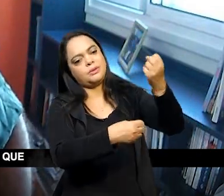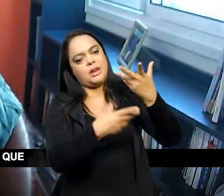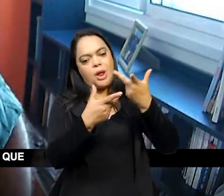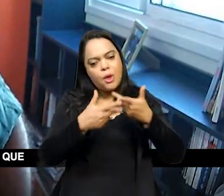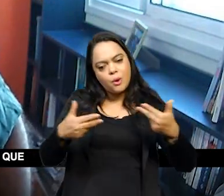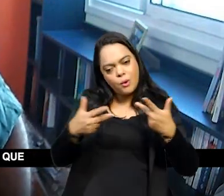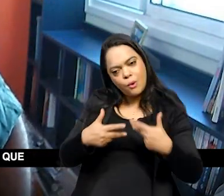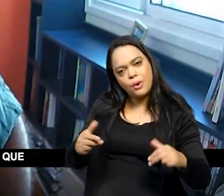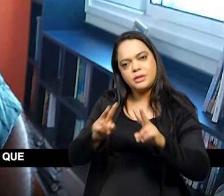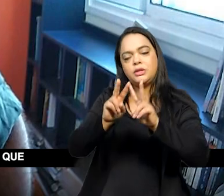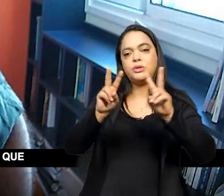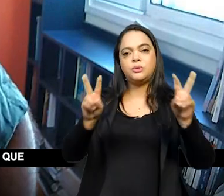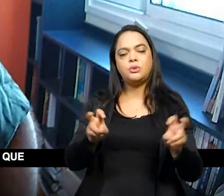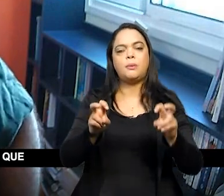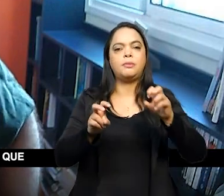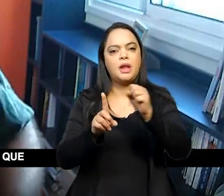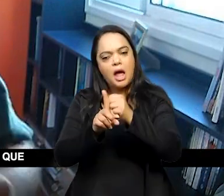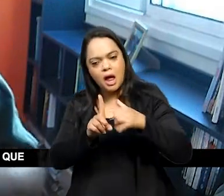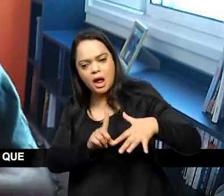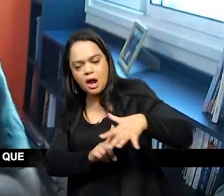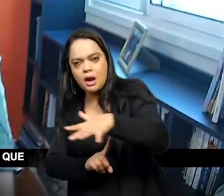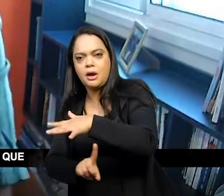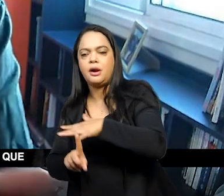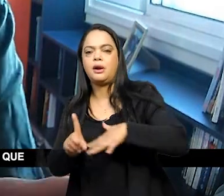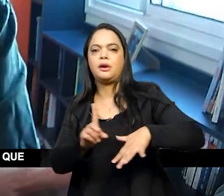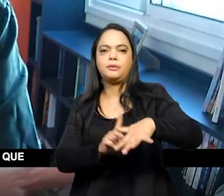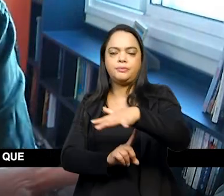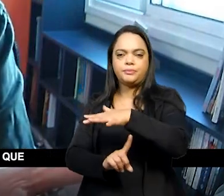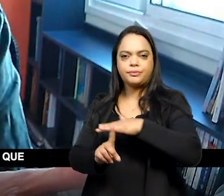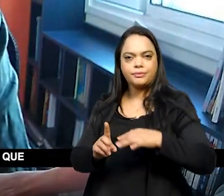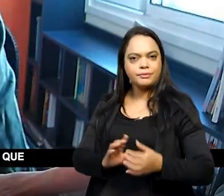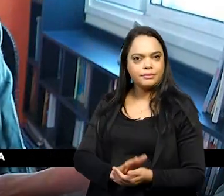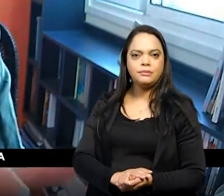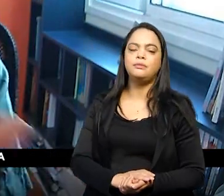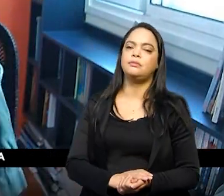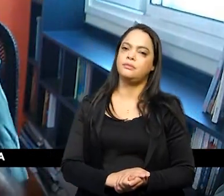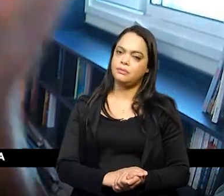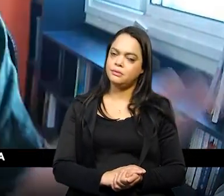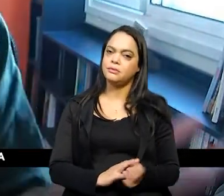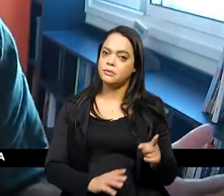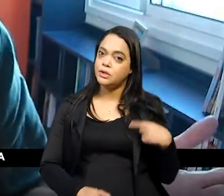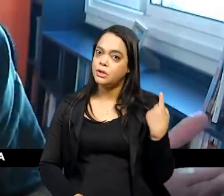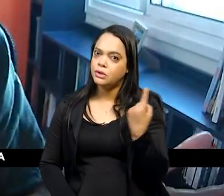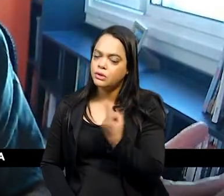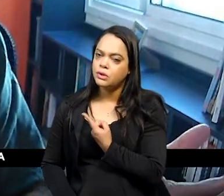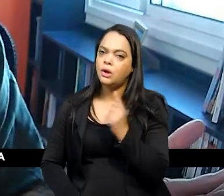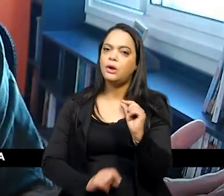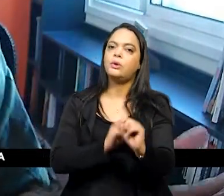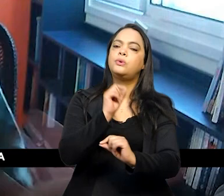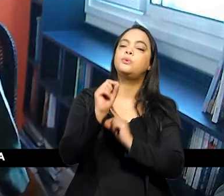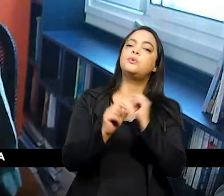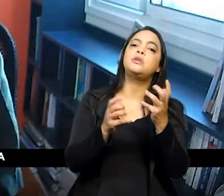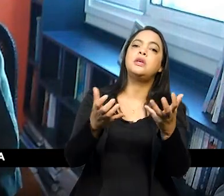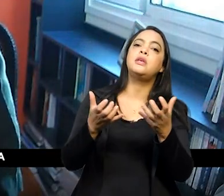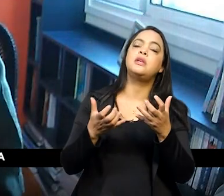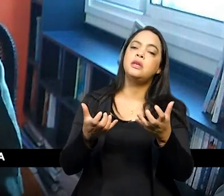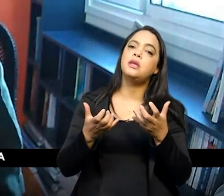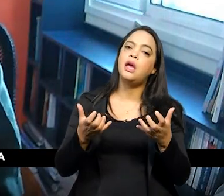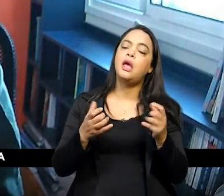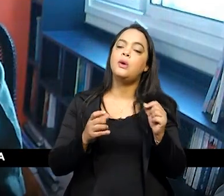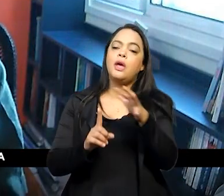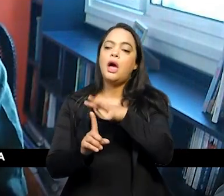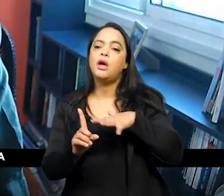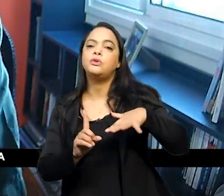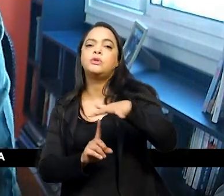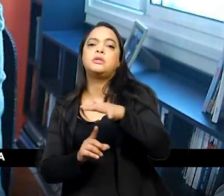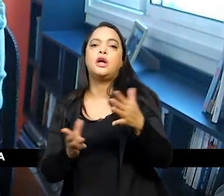sobre a sociedade mas não sobre o que a sociedade foi não sobre o que nós queremos que a sociedade seja esse é um problema nosso